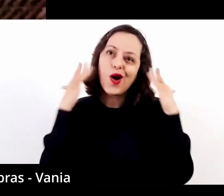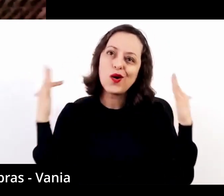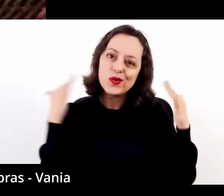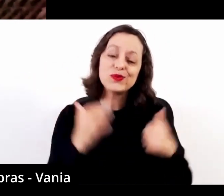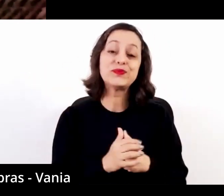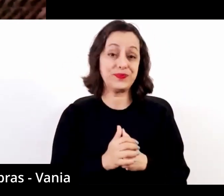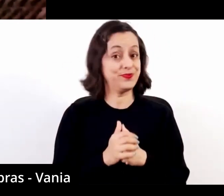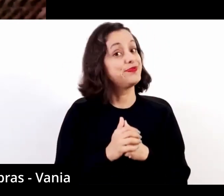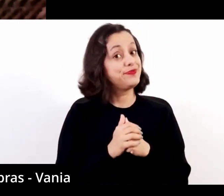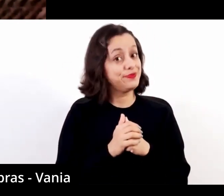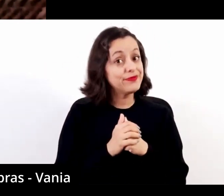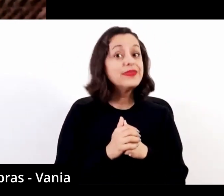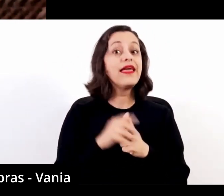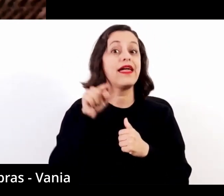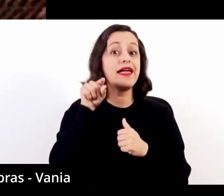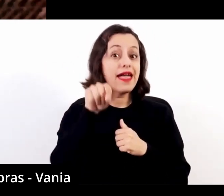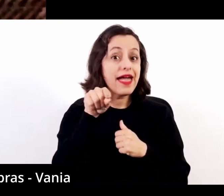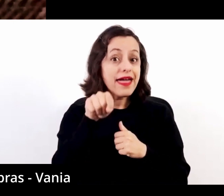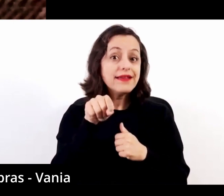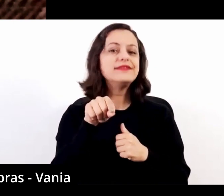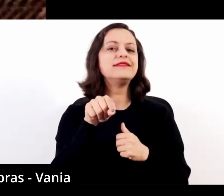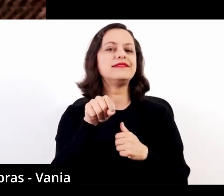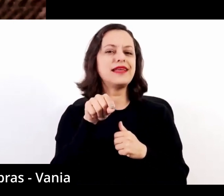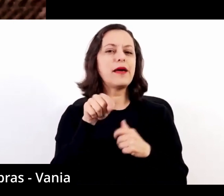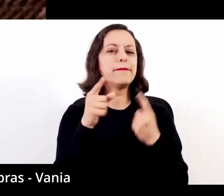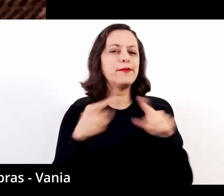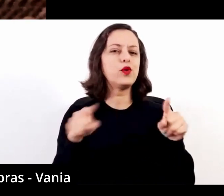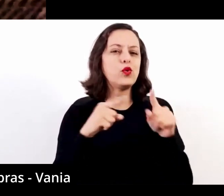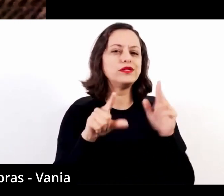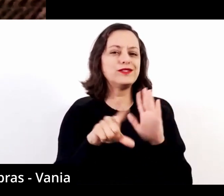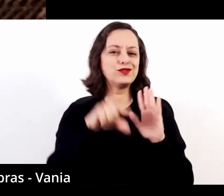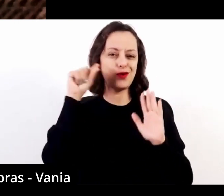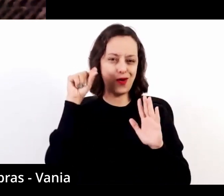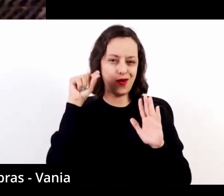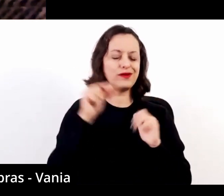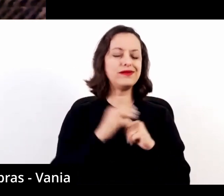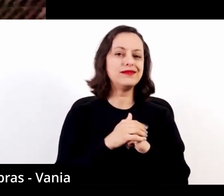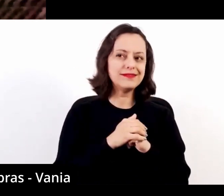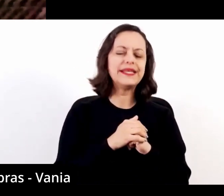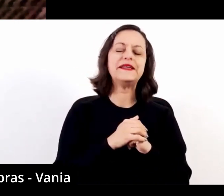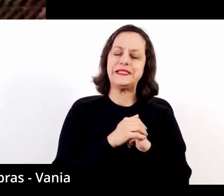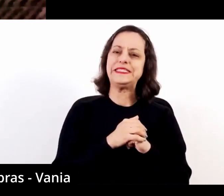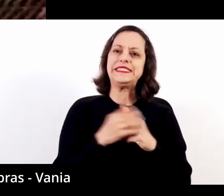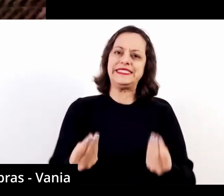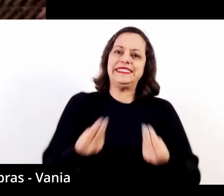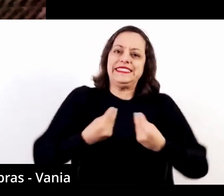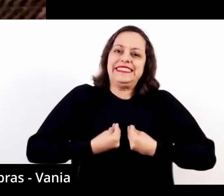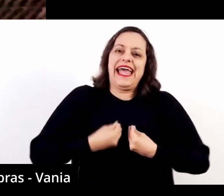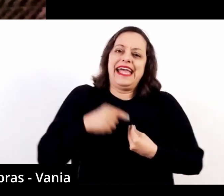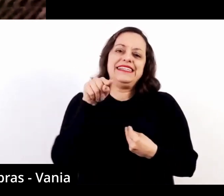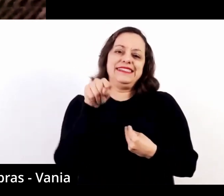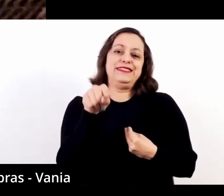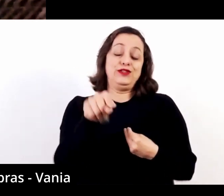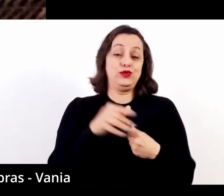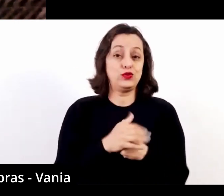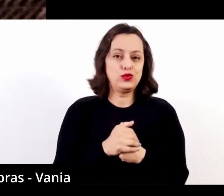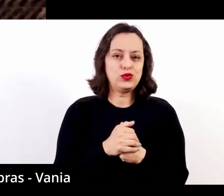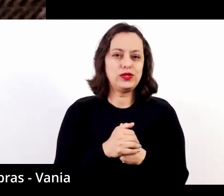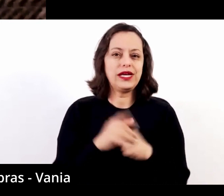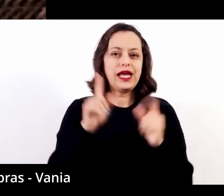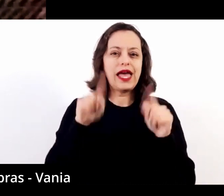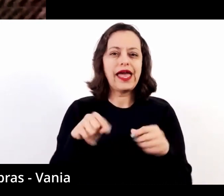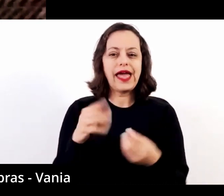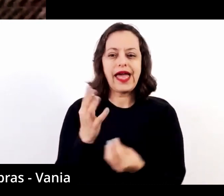Com essa peça, de uma maneira mais profunda e definitiva, ele consegue trazer para nós esse